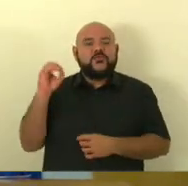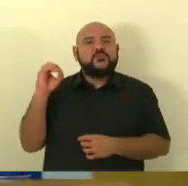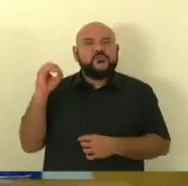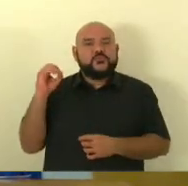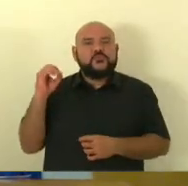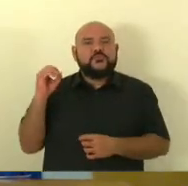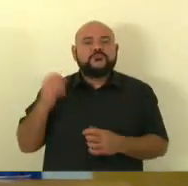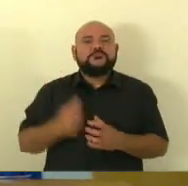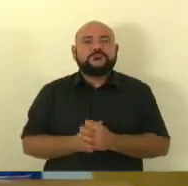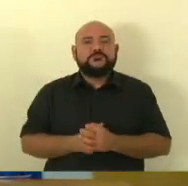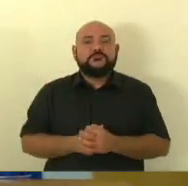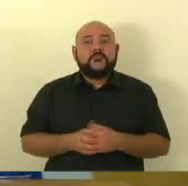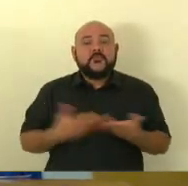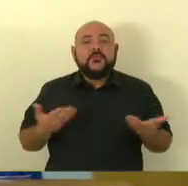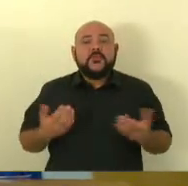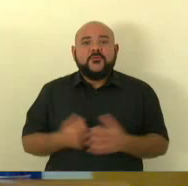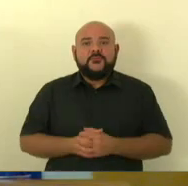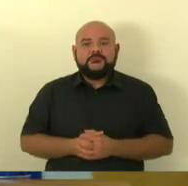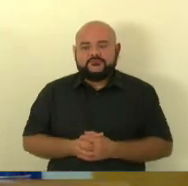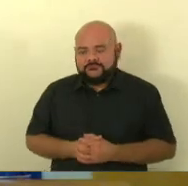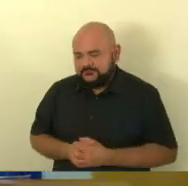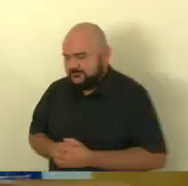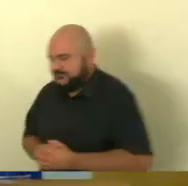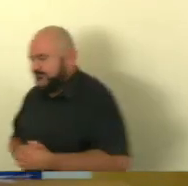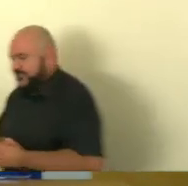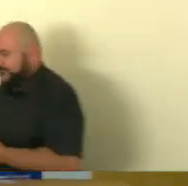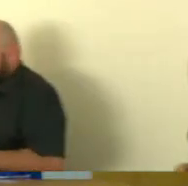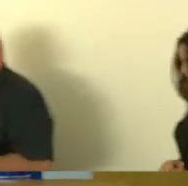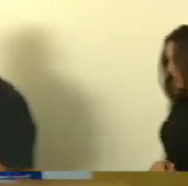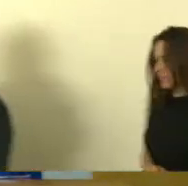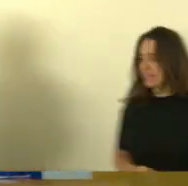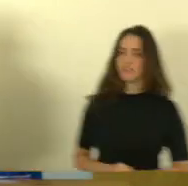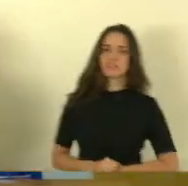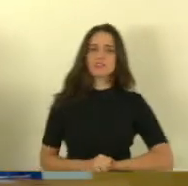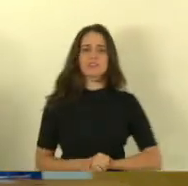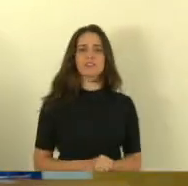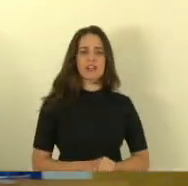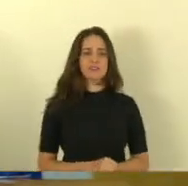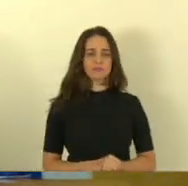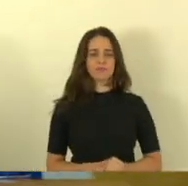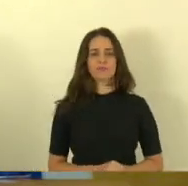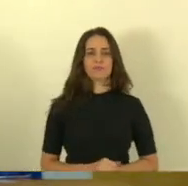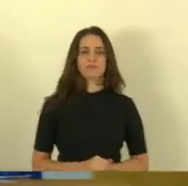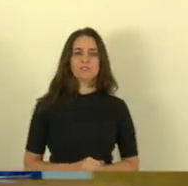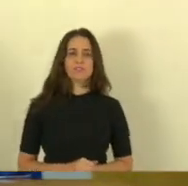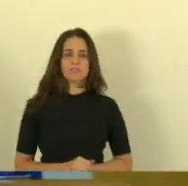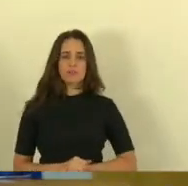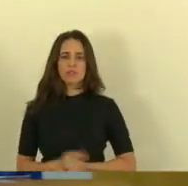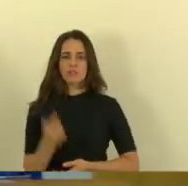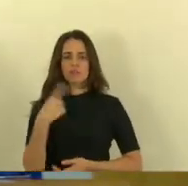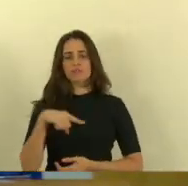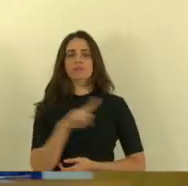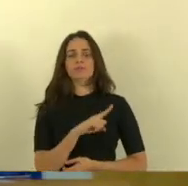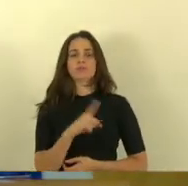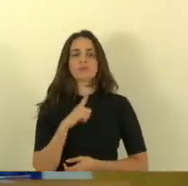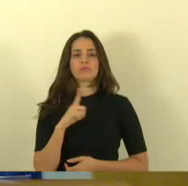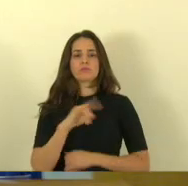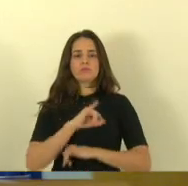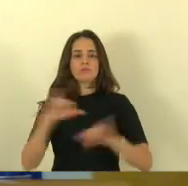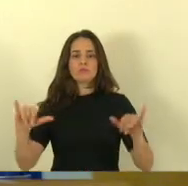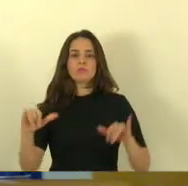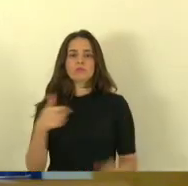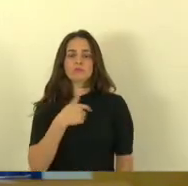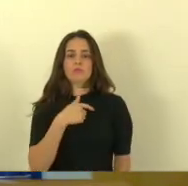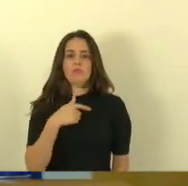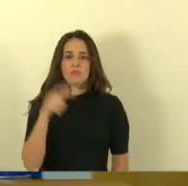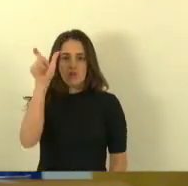concurso vai vencer em outubro então eu já agora já não tô falando aqui Renato Casagrande agora tô falando pra